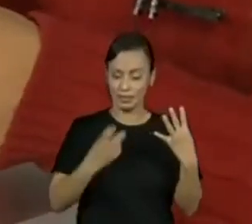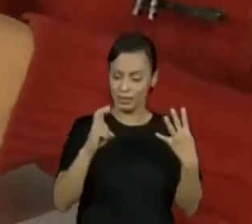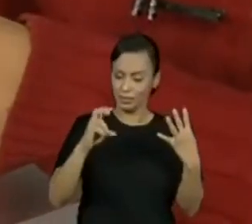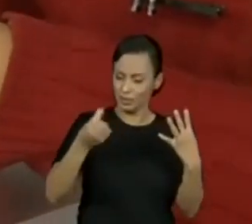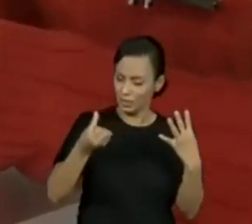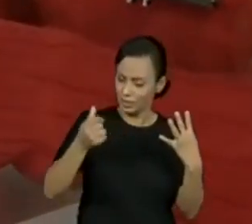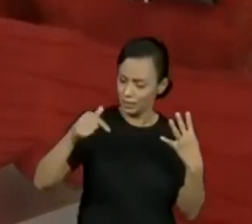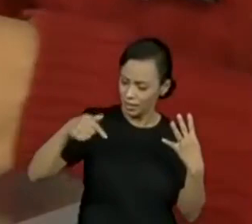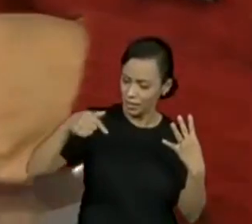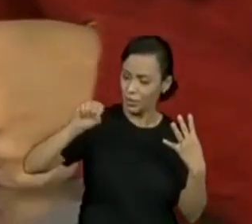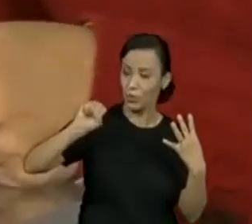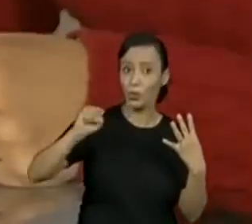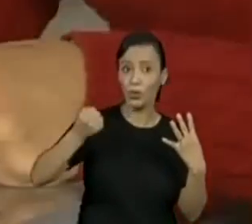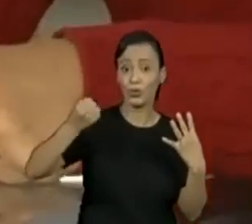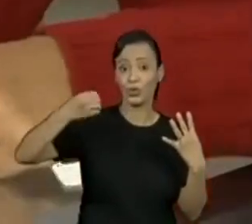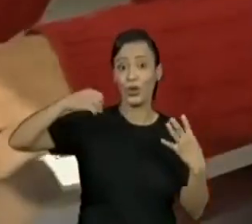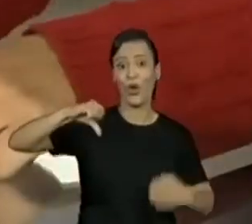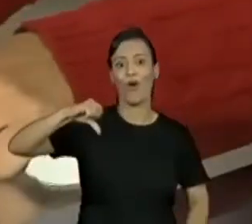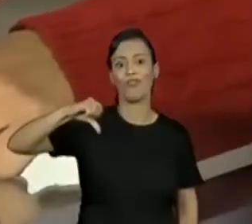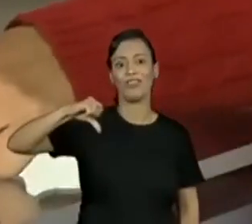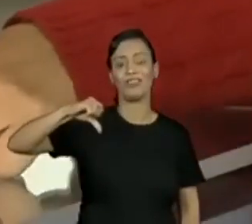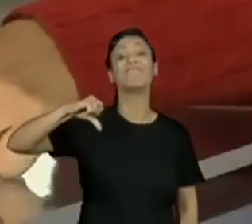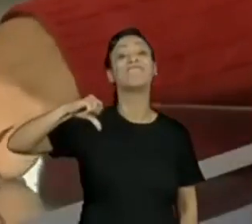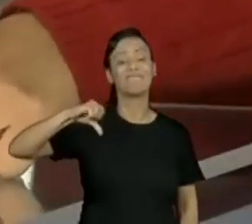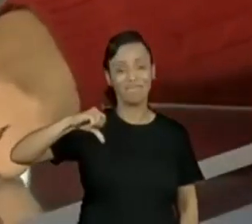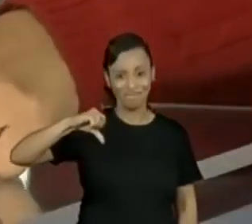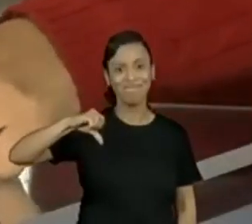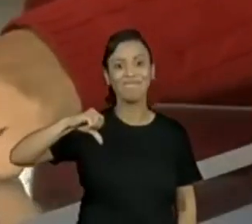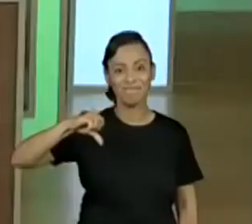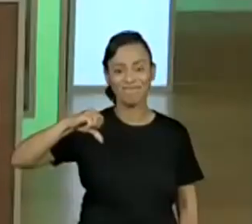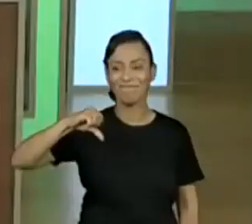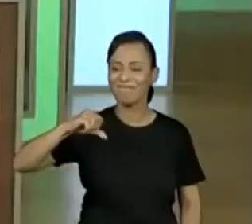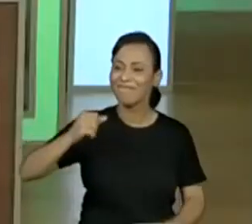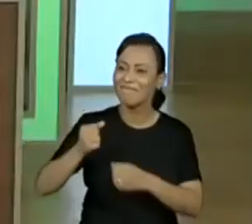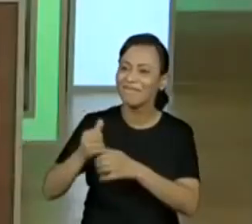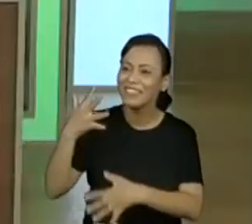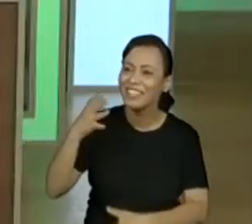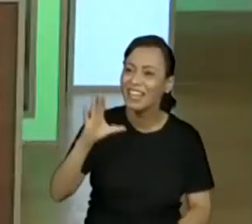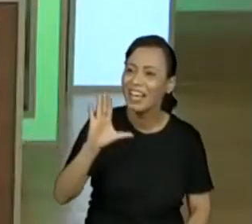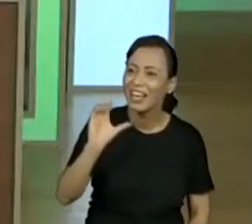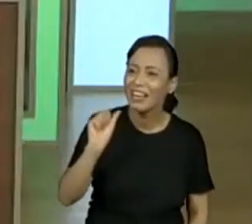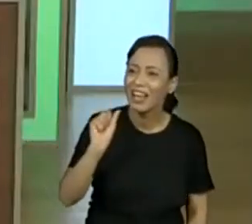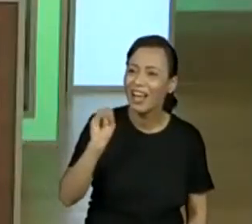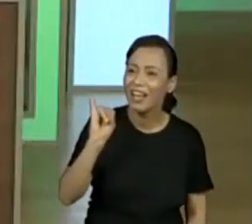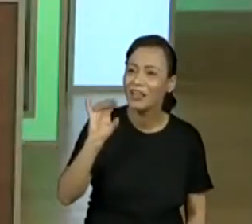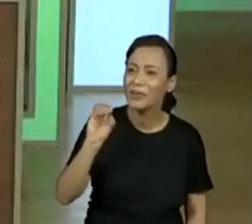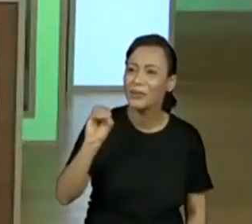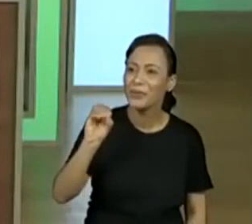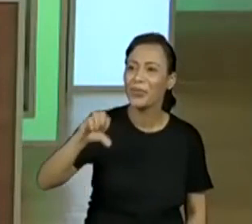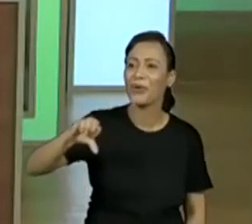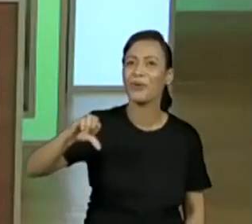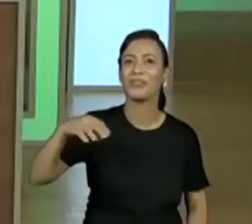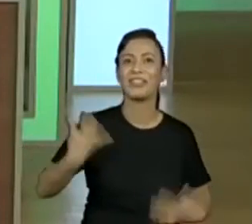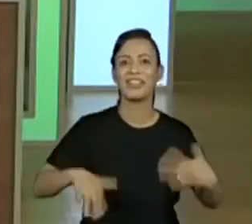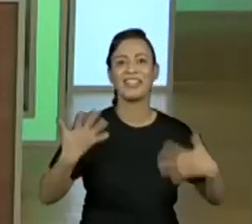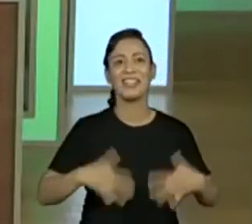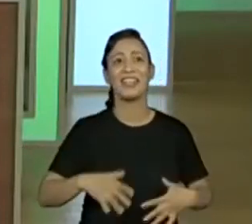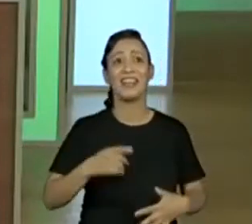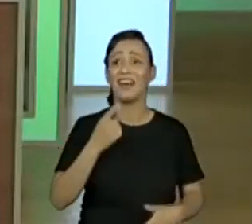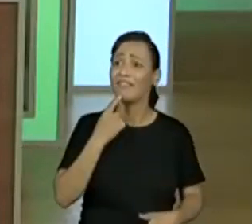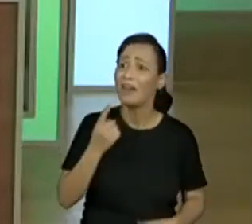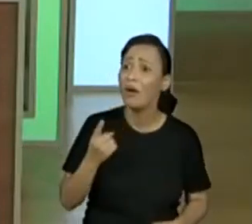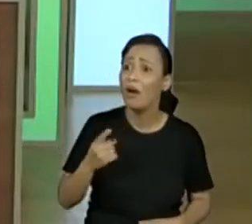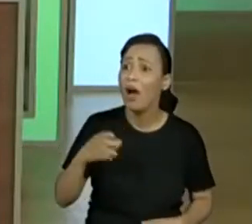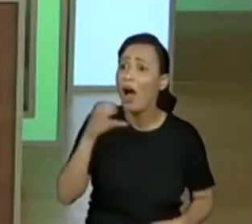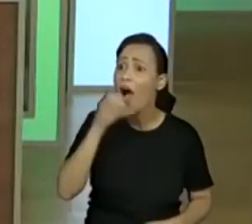cinco, seis, sete, oito, nove. Eles já estão colocando, o Caio, nove, a Luísa, Professora, posso avançar um pouquinho? Porque está muito fácil